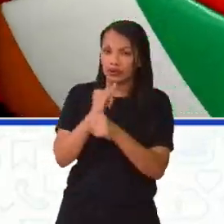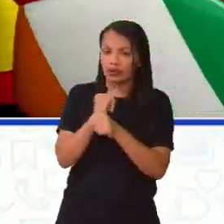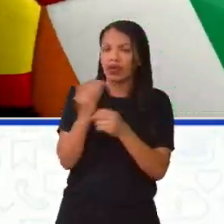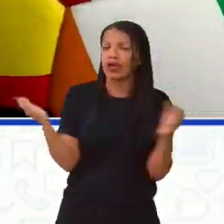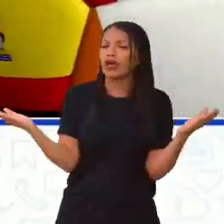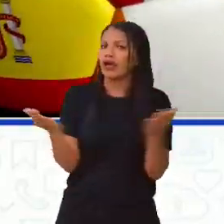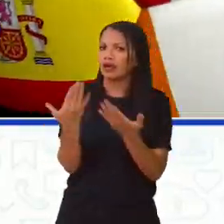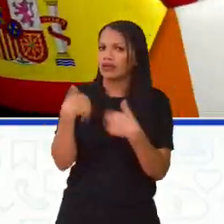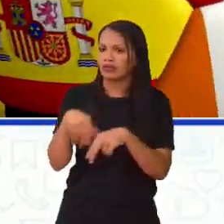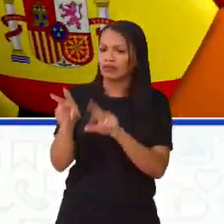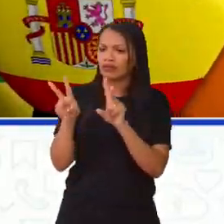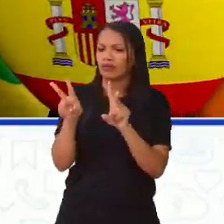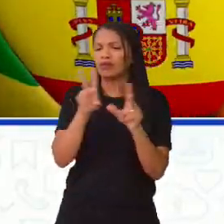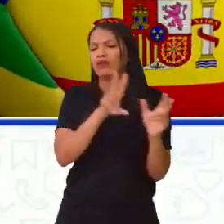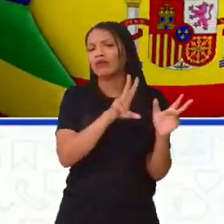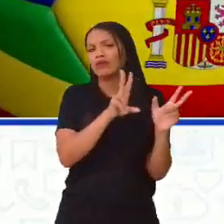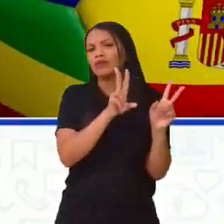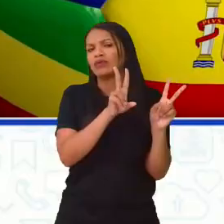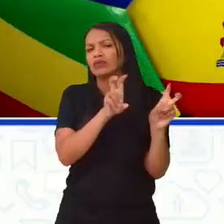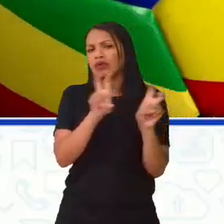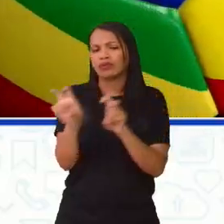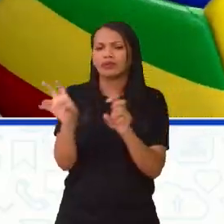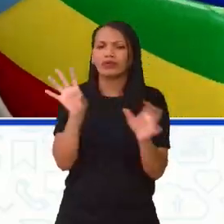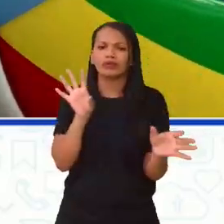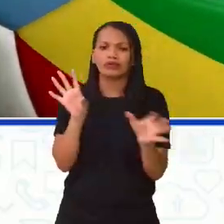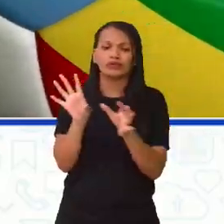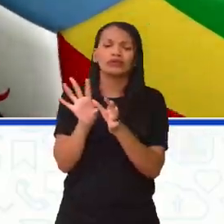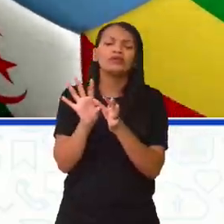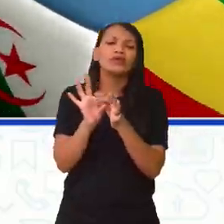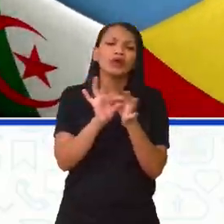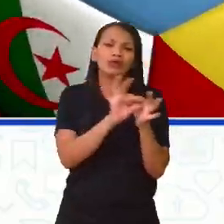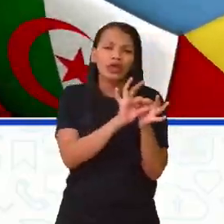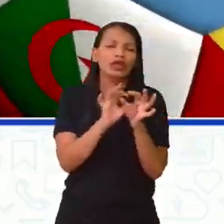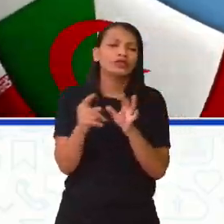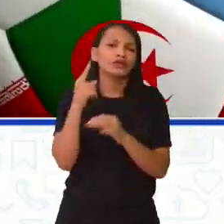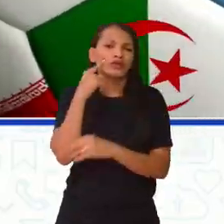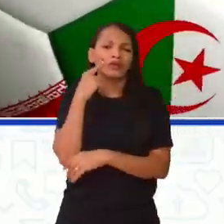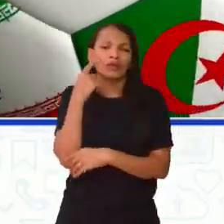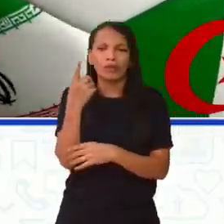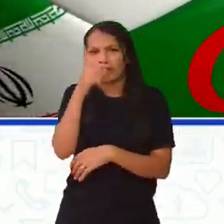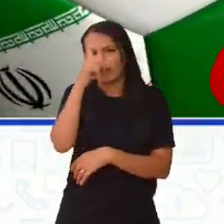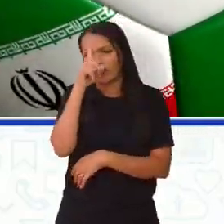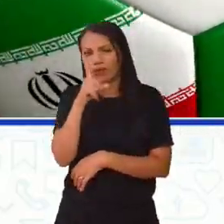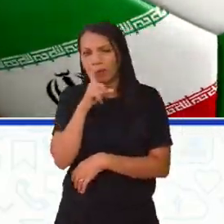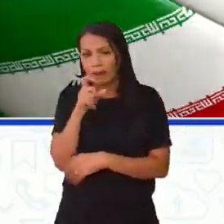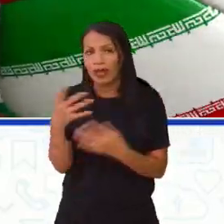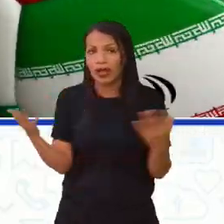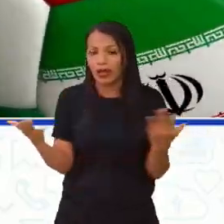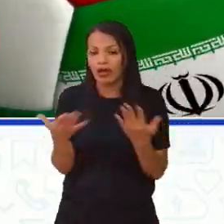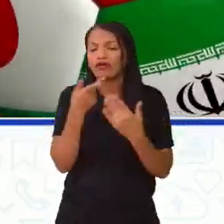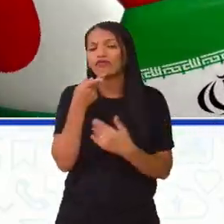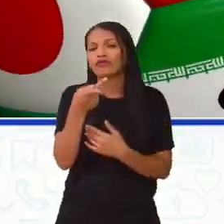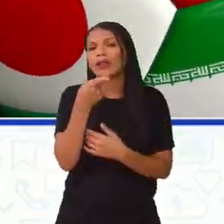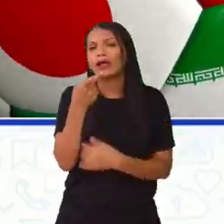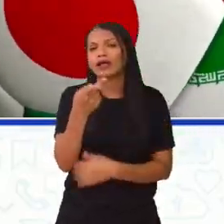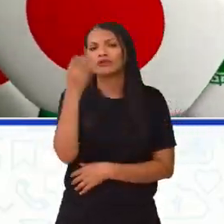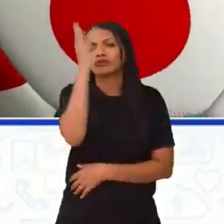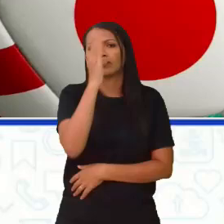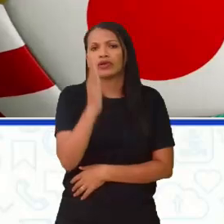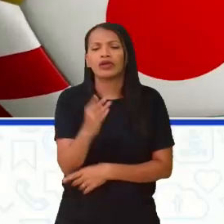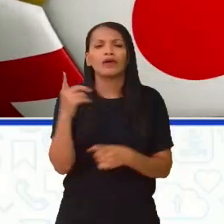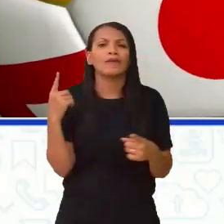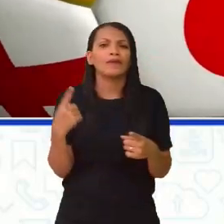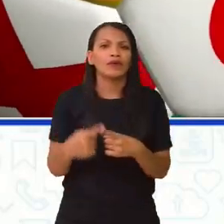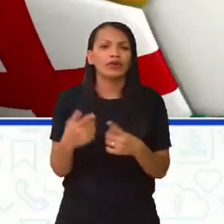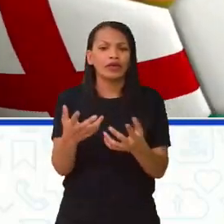gente já deu um contexto do país que está cedendo a Copa, a gente vai falar do Brasil, afinal, estamos aqui,